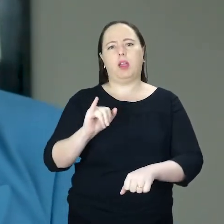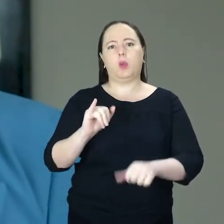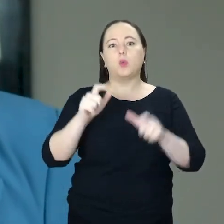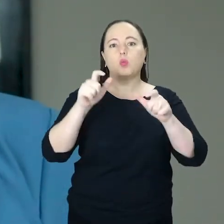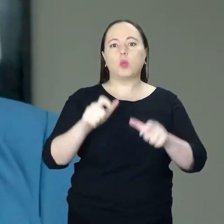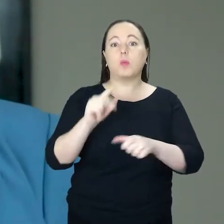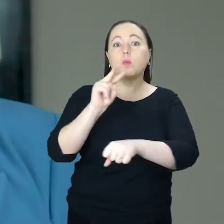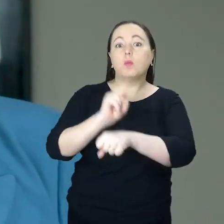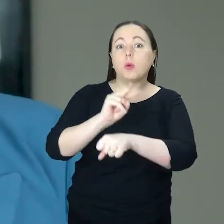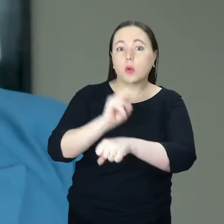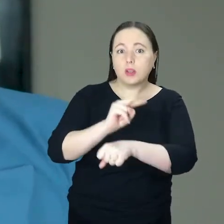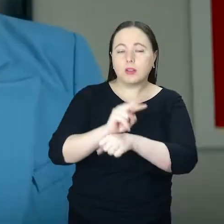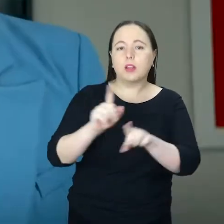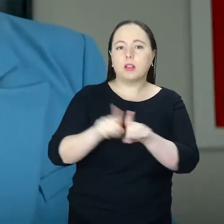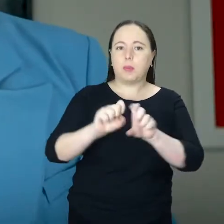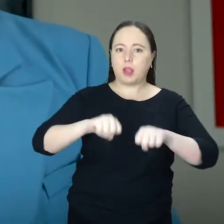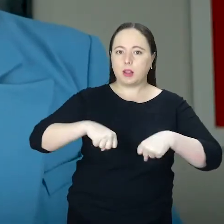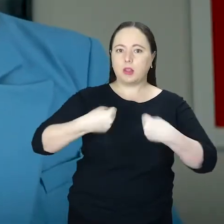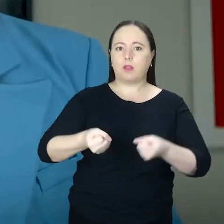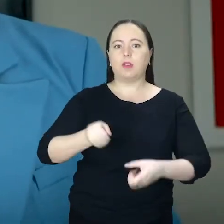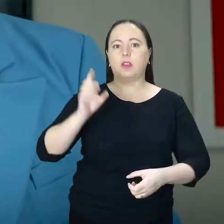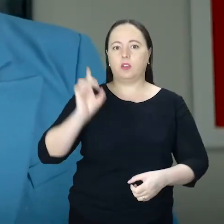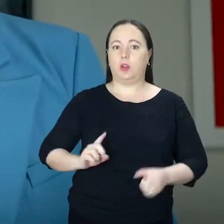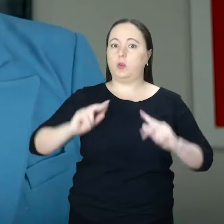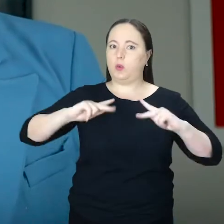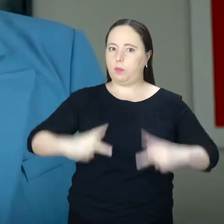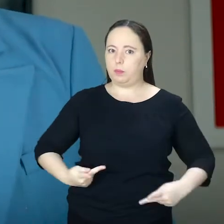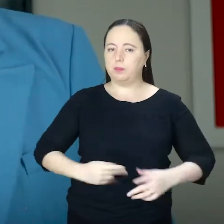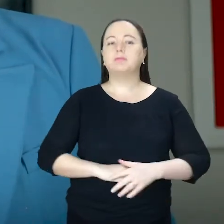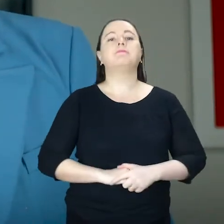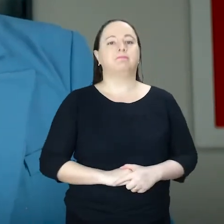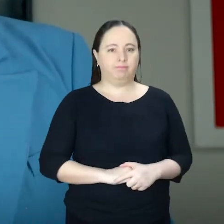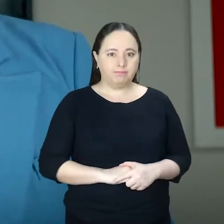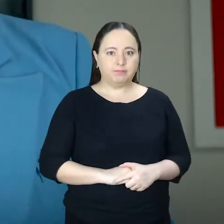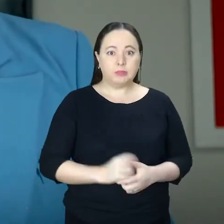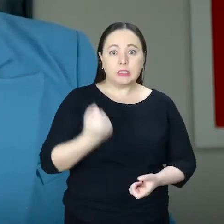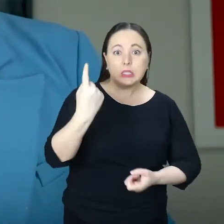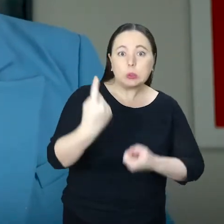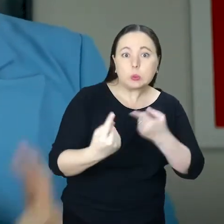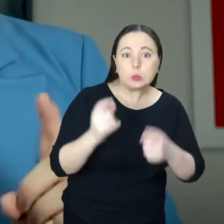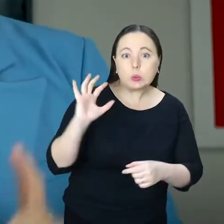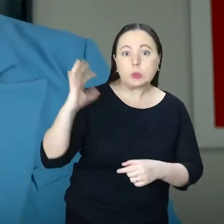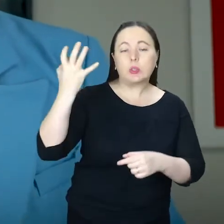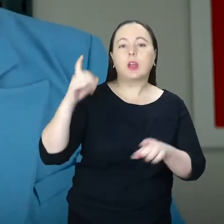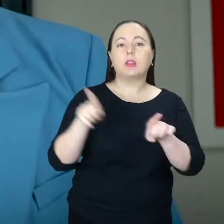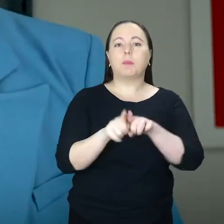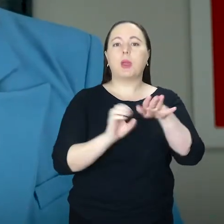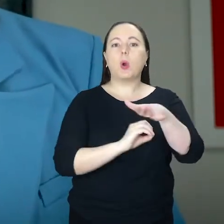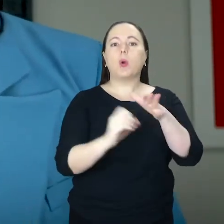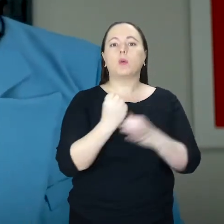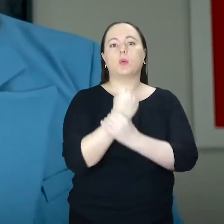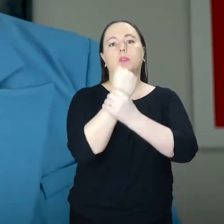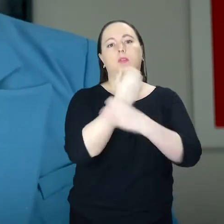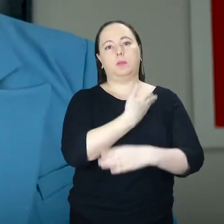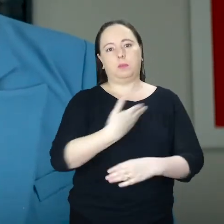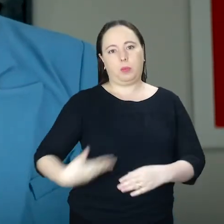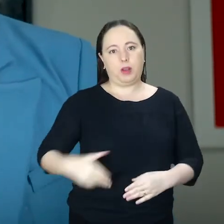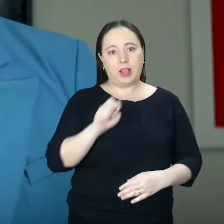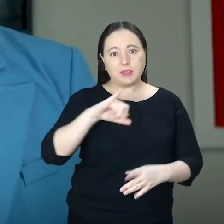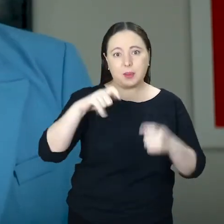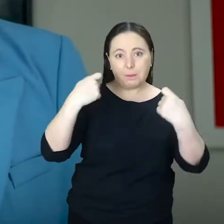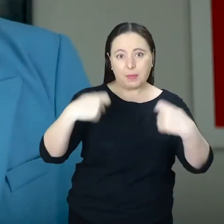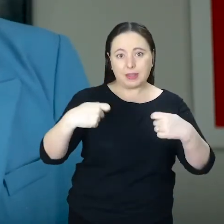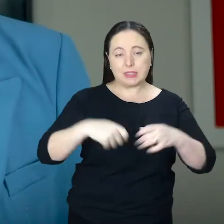aos órgãos de proteção e defesa de direitos humanos e, em certos casos, aos órgãos de segurança pública.